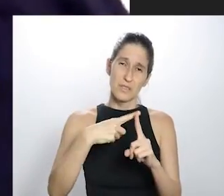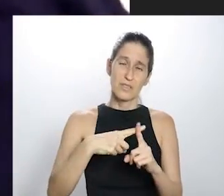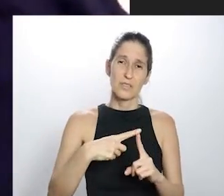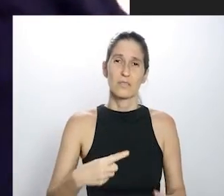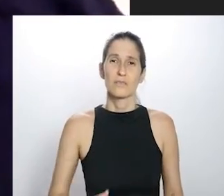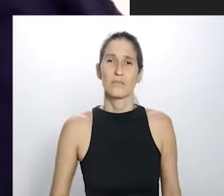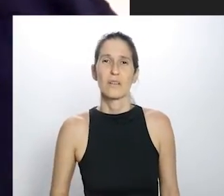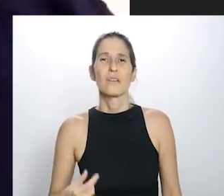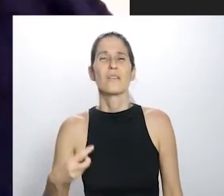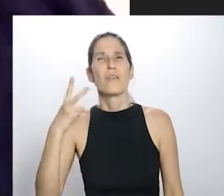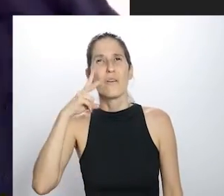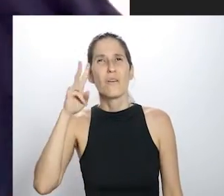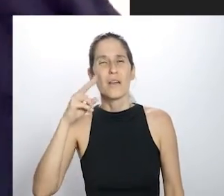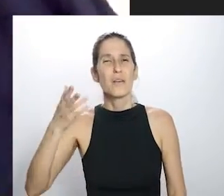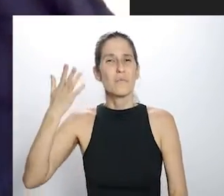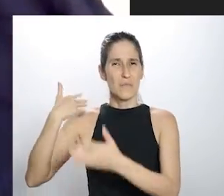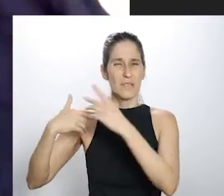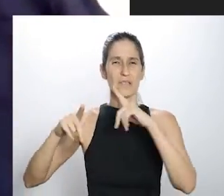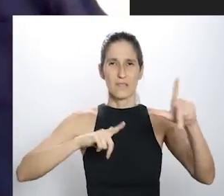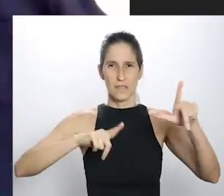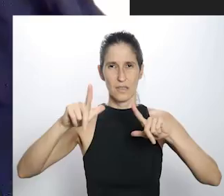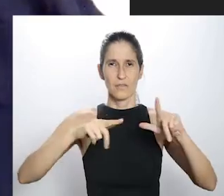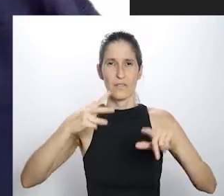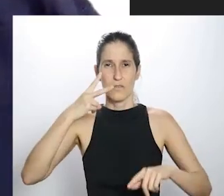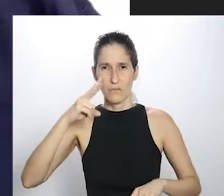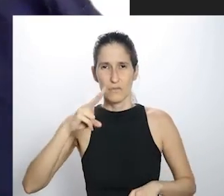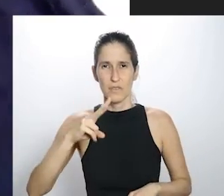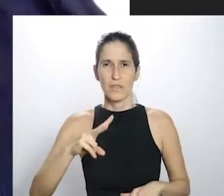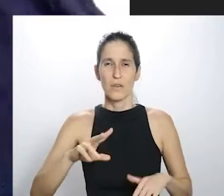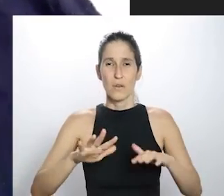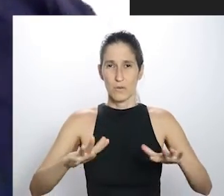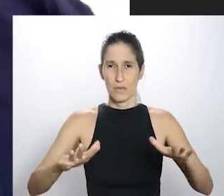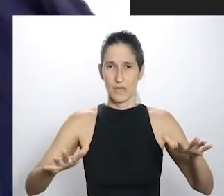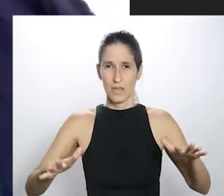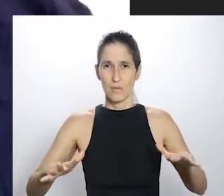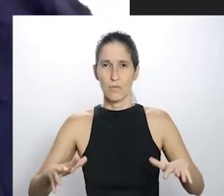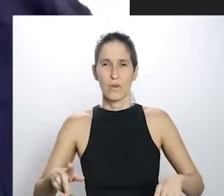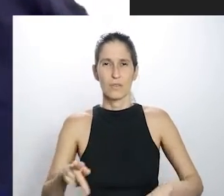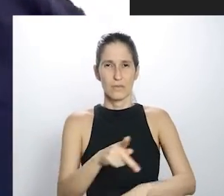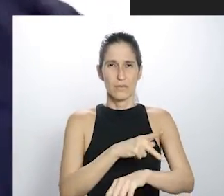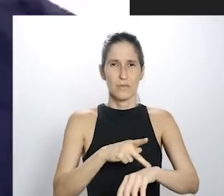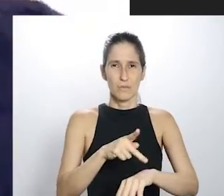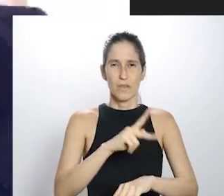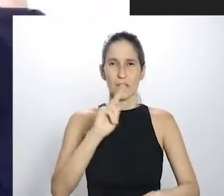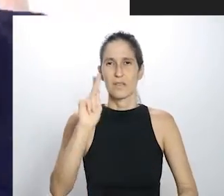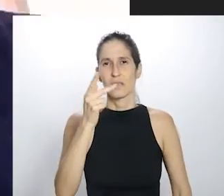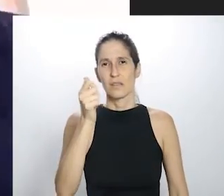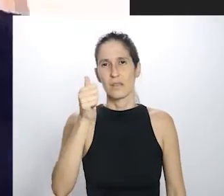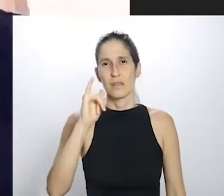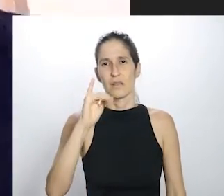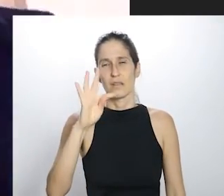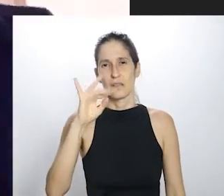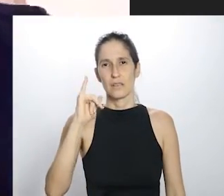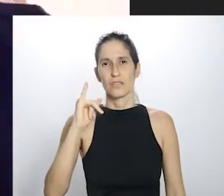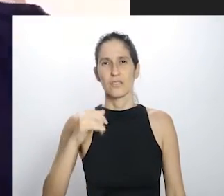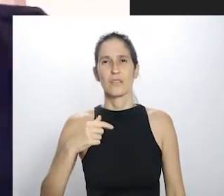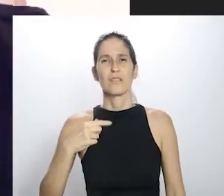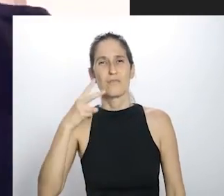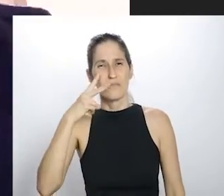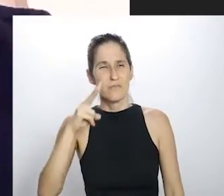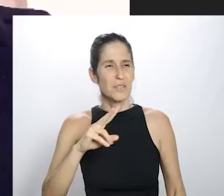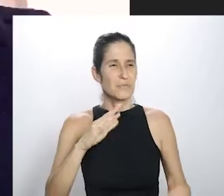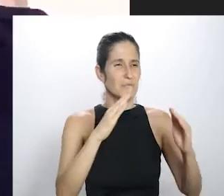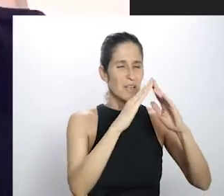de uma cena de um terremoto no Haiti que eu vi uma foto que me impressionou muito, que era assim, a cidade completamente destruída, a casa